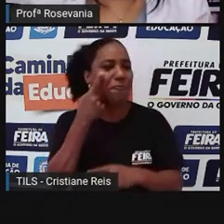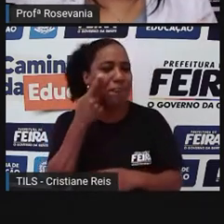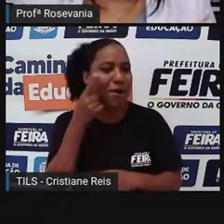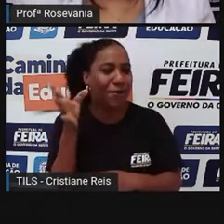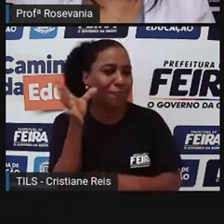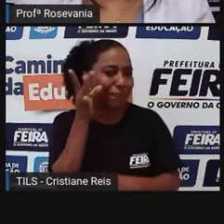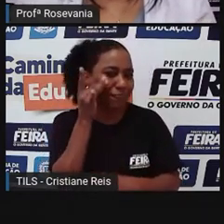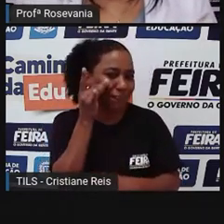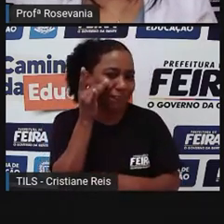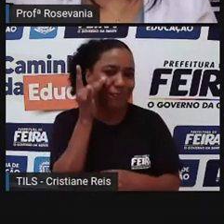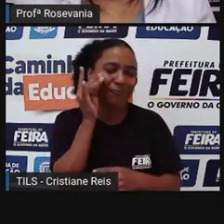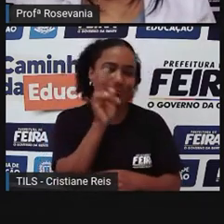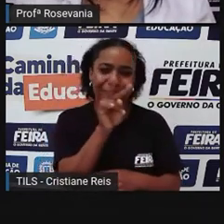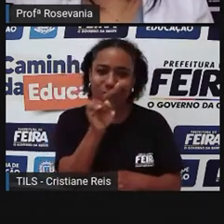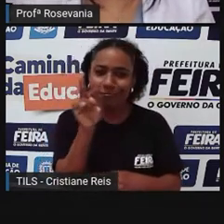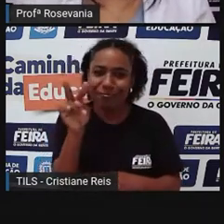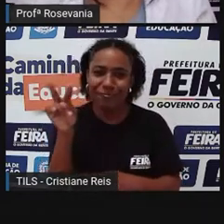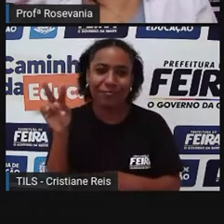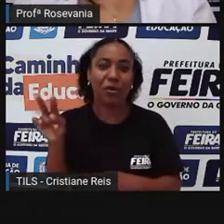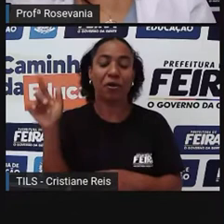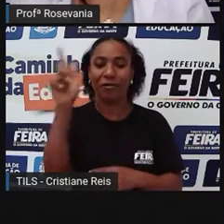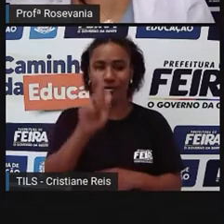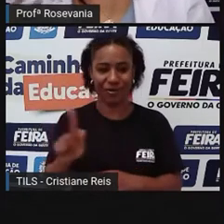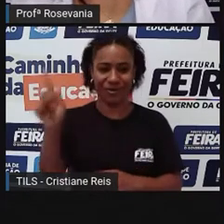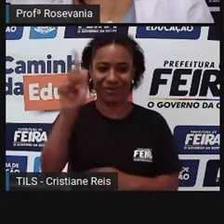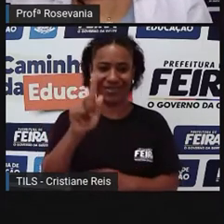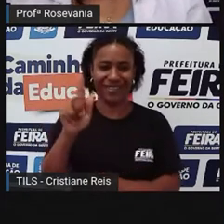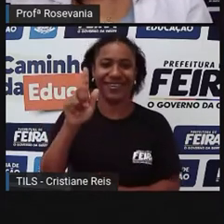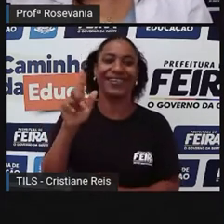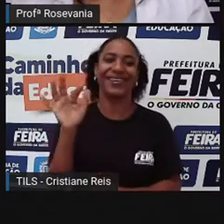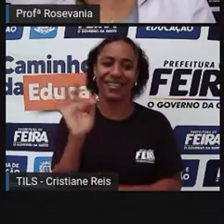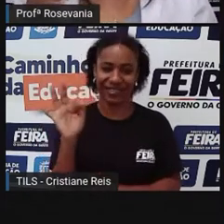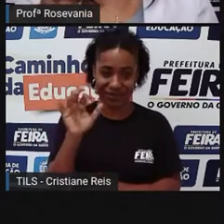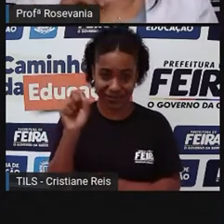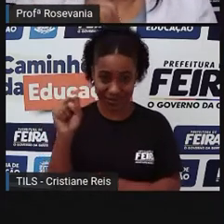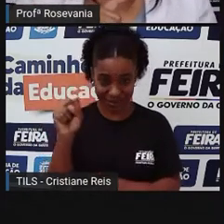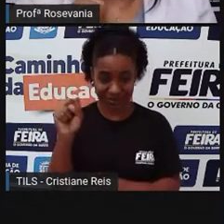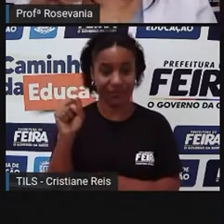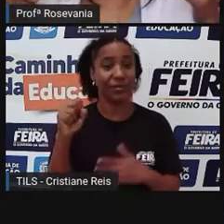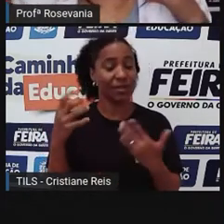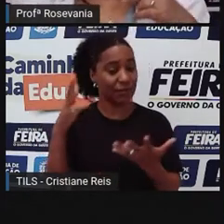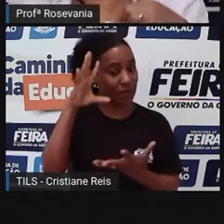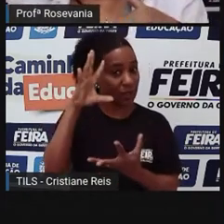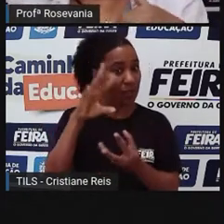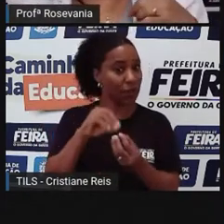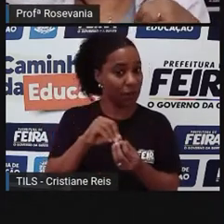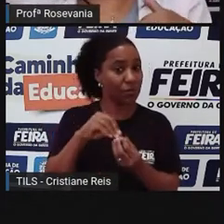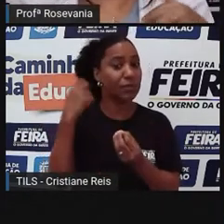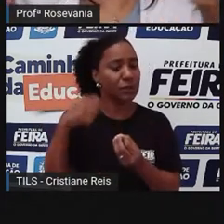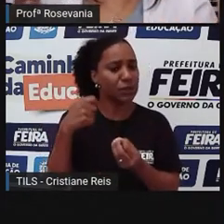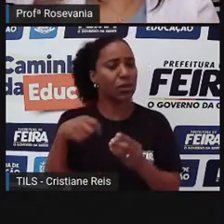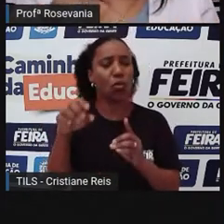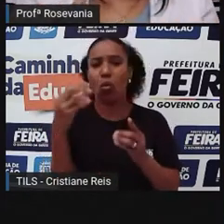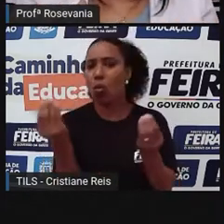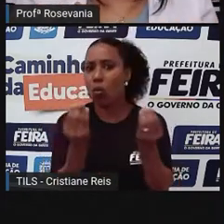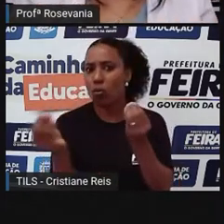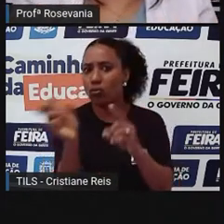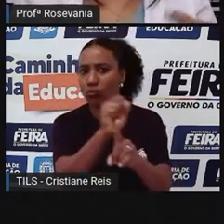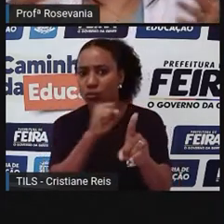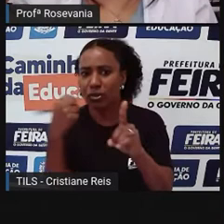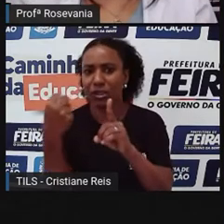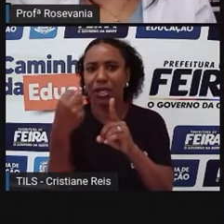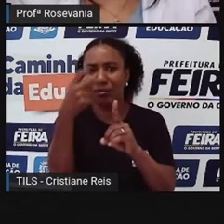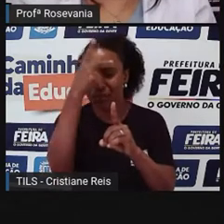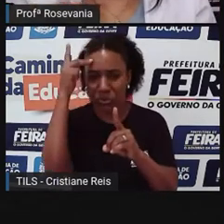geografia de Feira de Santana. E para quem entende essa geografia, eu preciso estudar essas relações do homem com o meio,